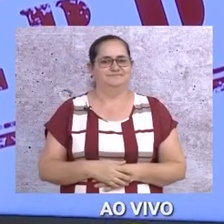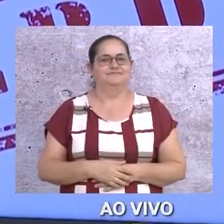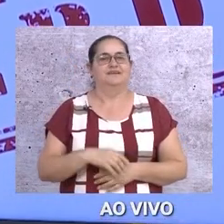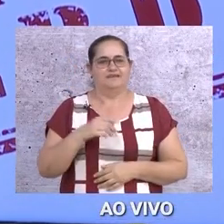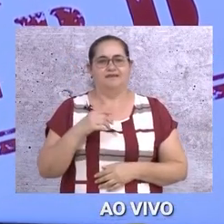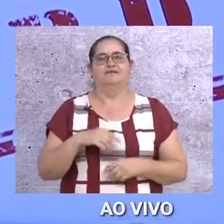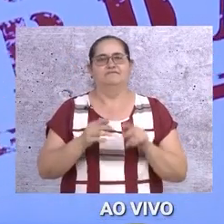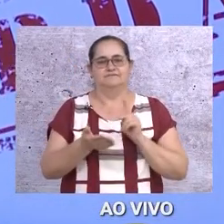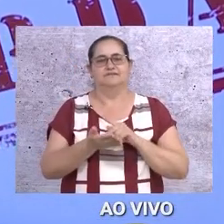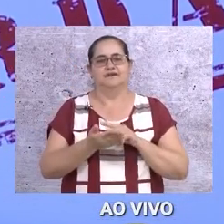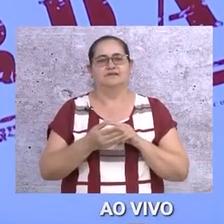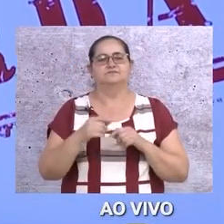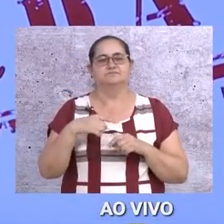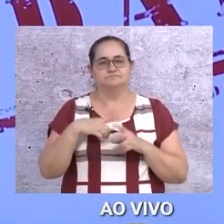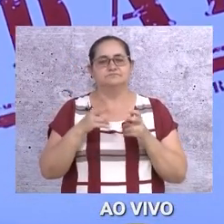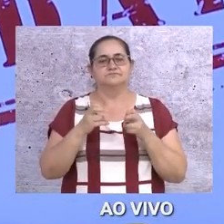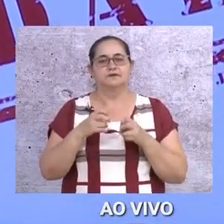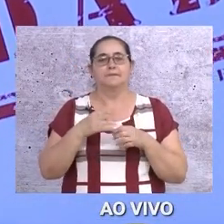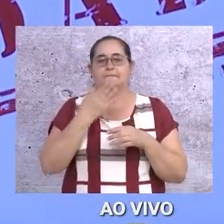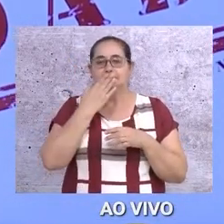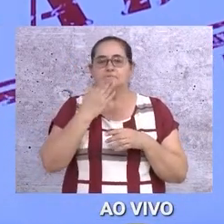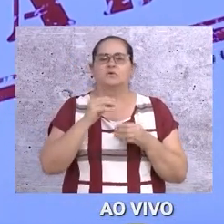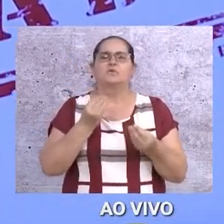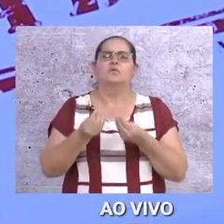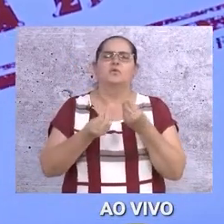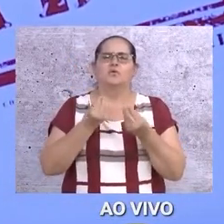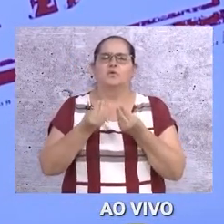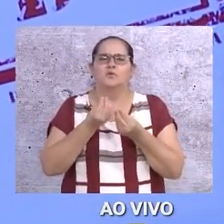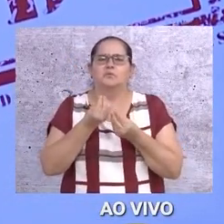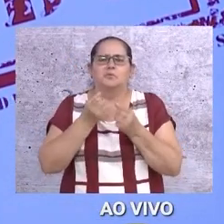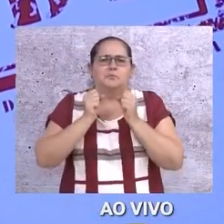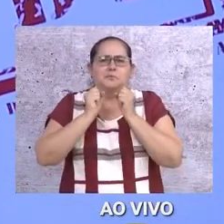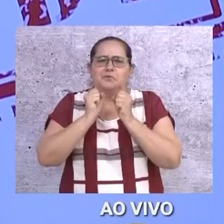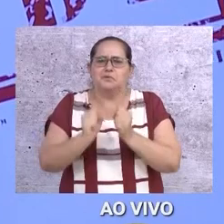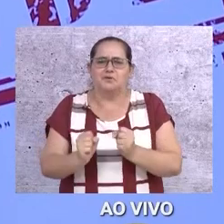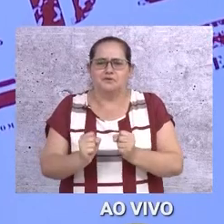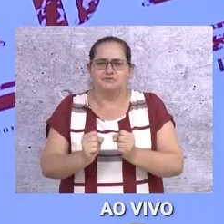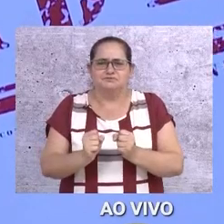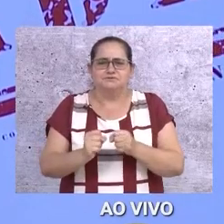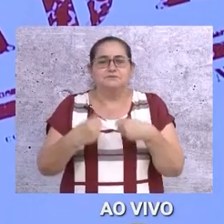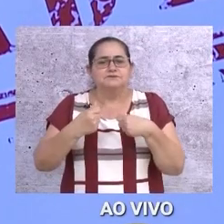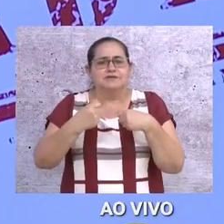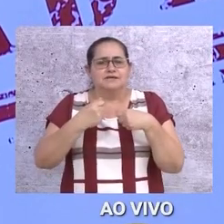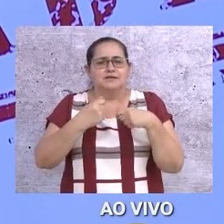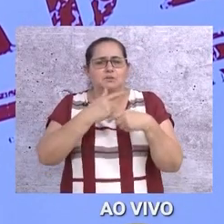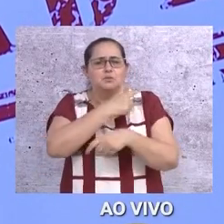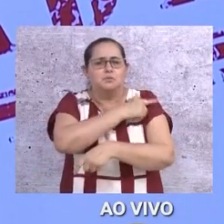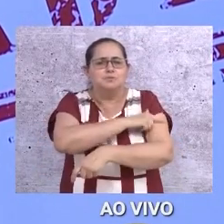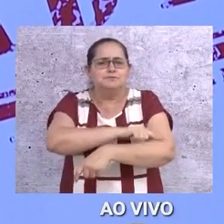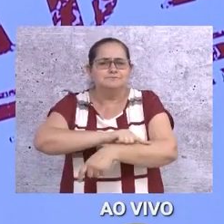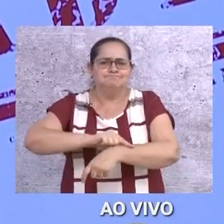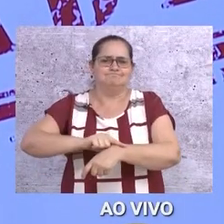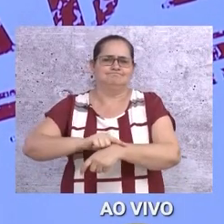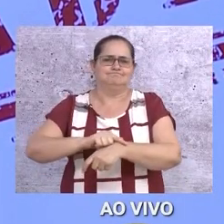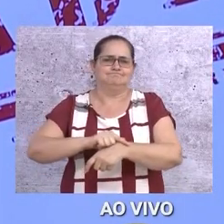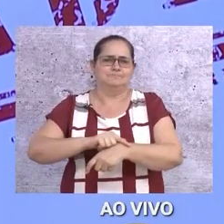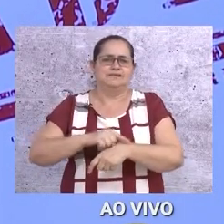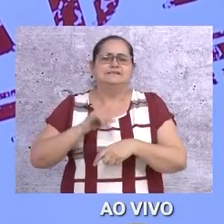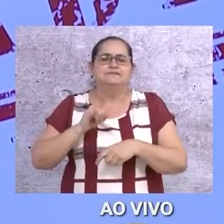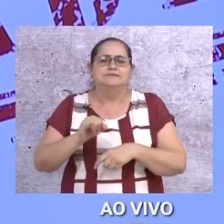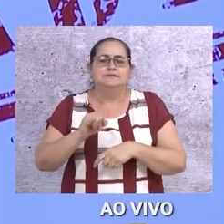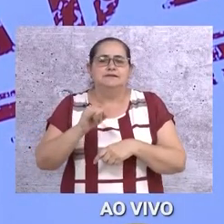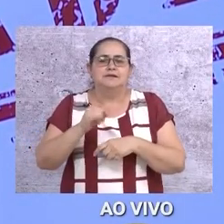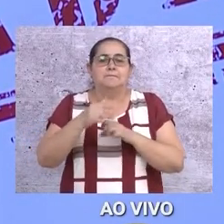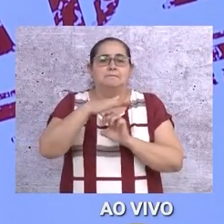feito, mas eu queria entender uma coisa, né? Como é que pode? É uma questão de educação e de cultura. Se a empresa